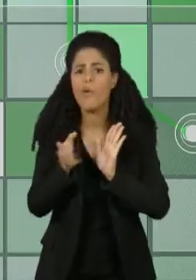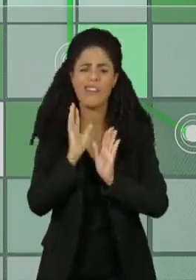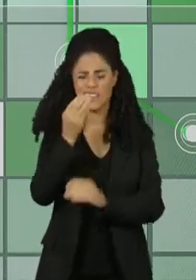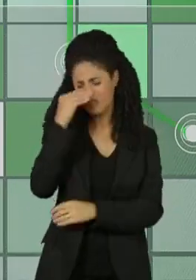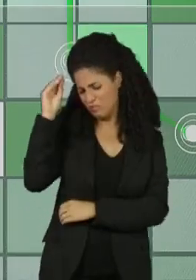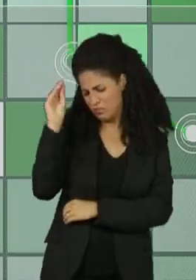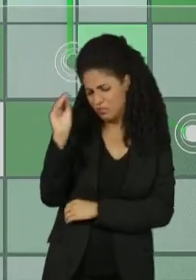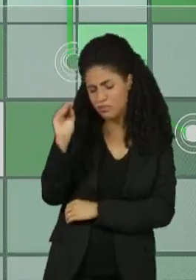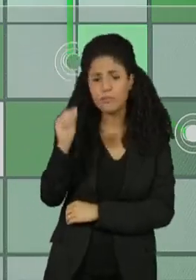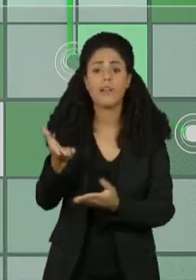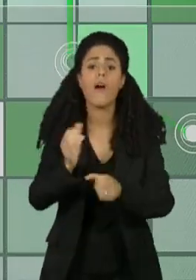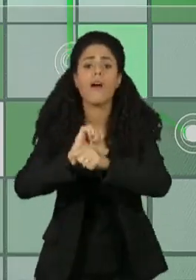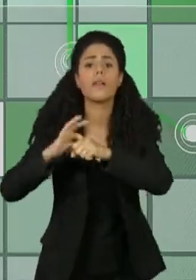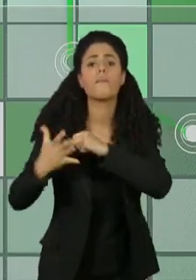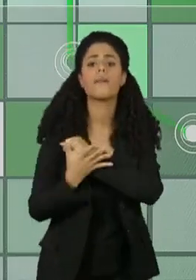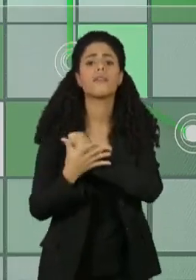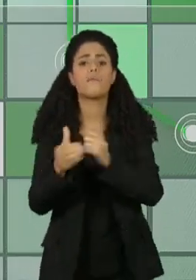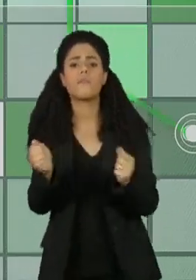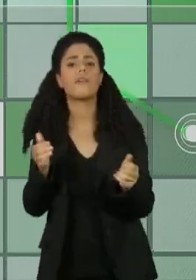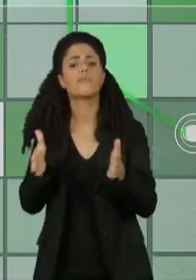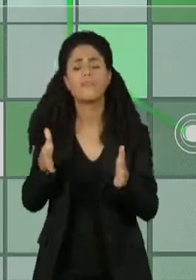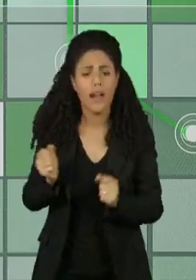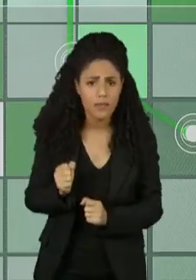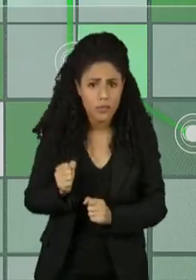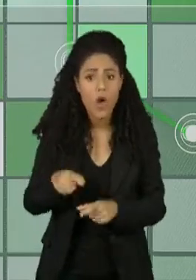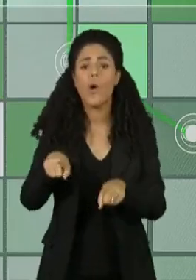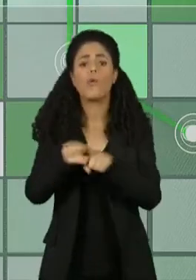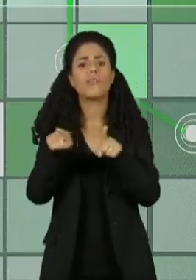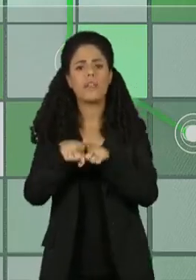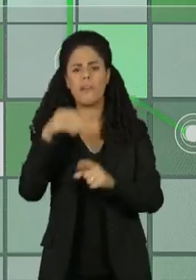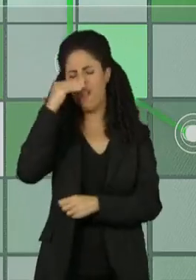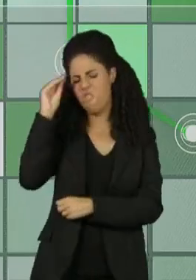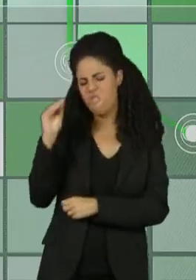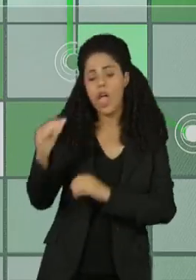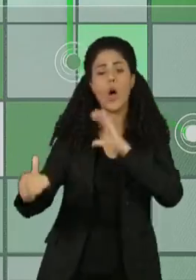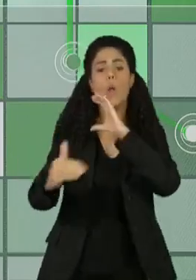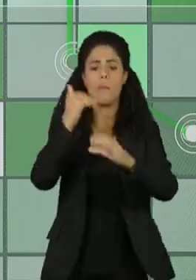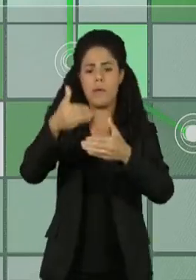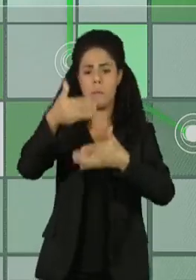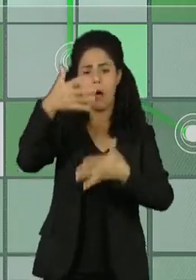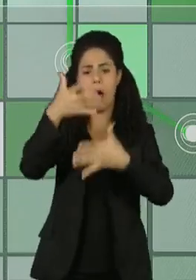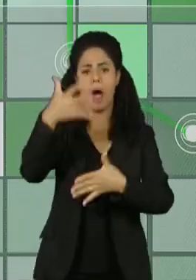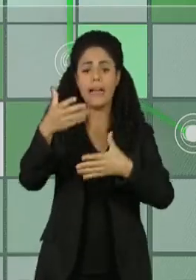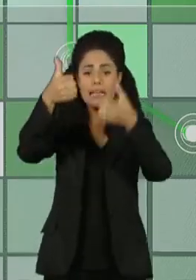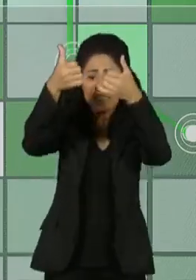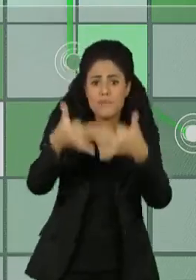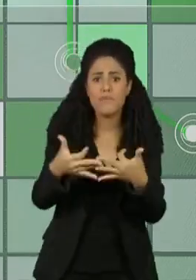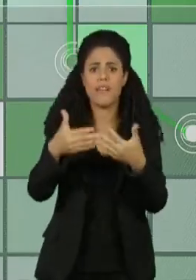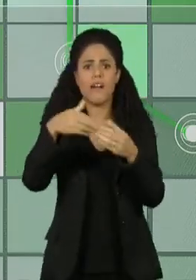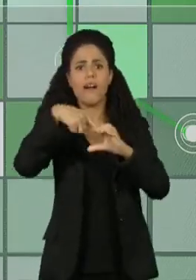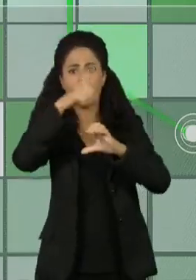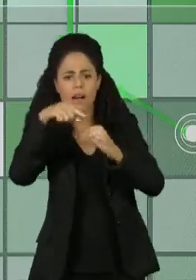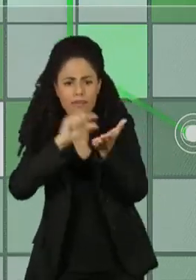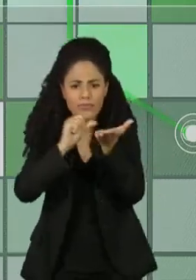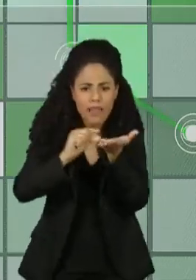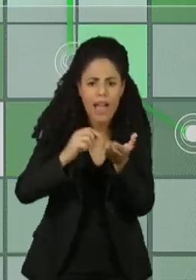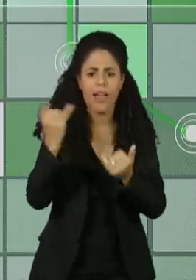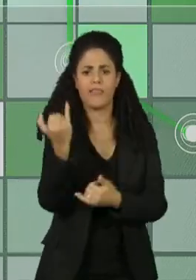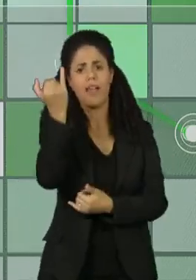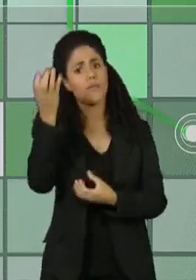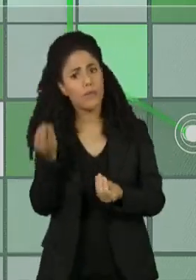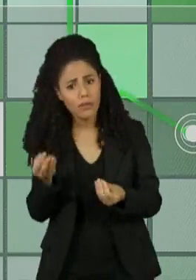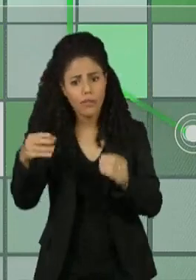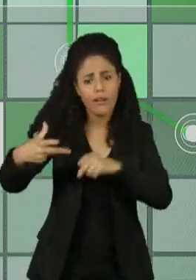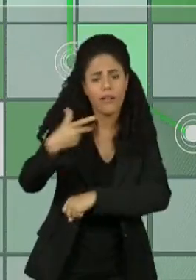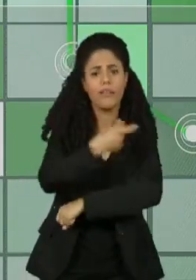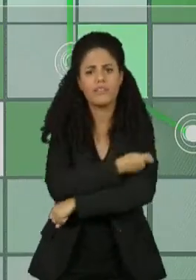caso da pandemia, fez pouco caso dos e-mails que recebeu dos laboratórios produtores de vacina. Cortou o